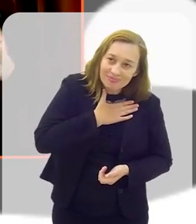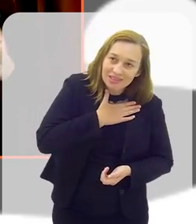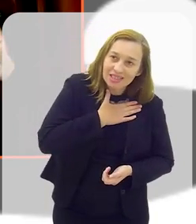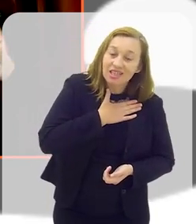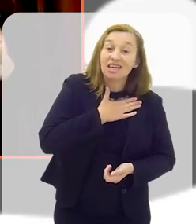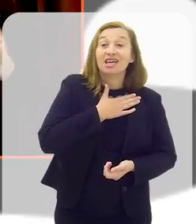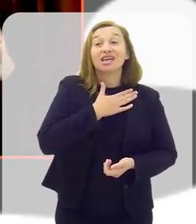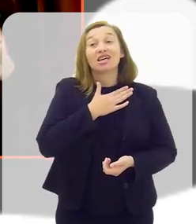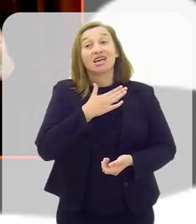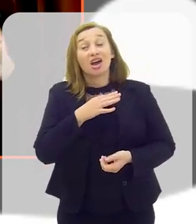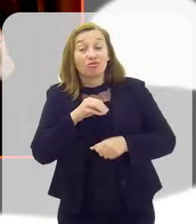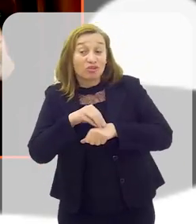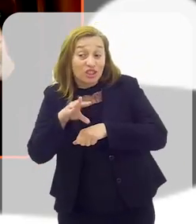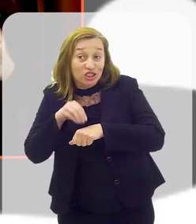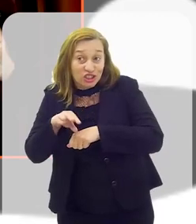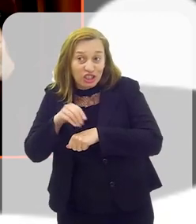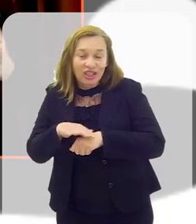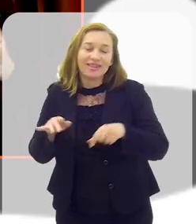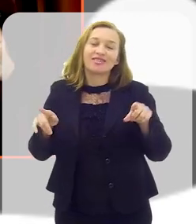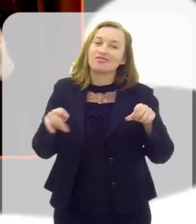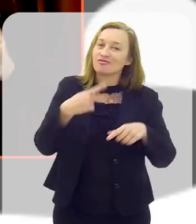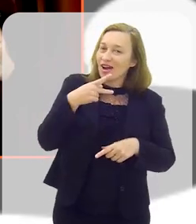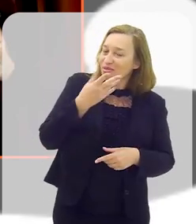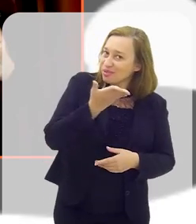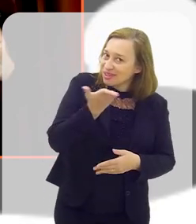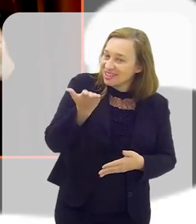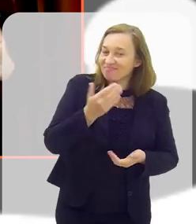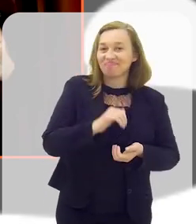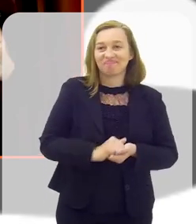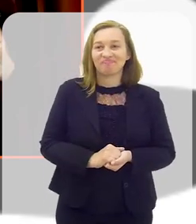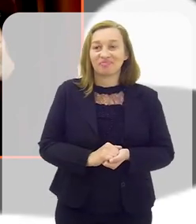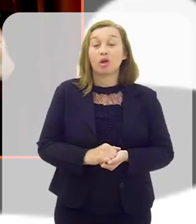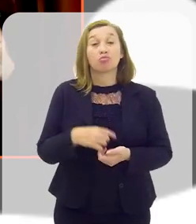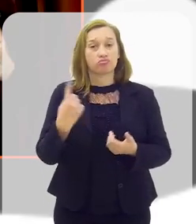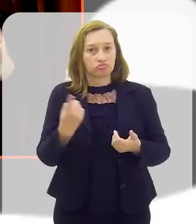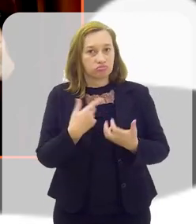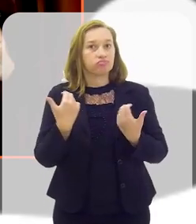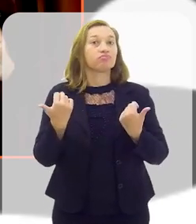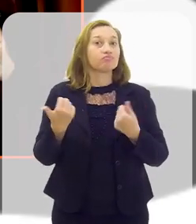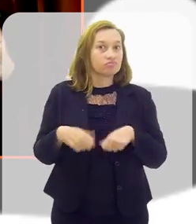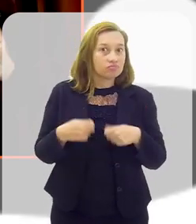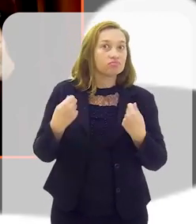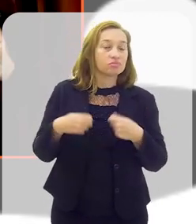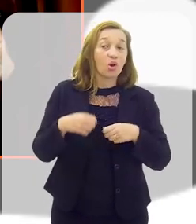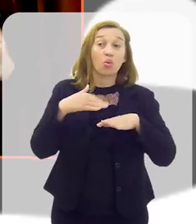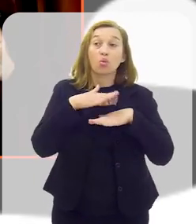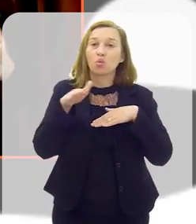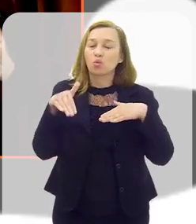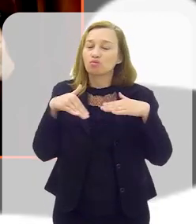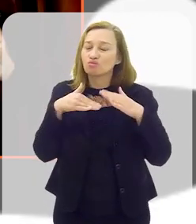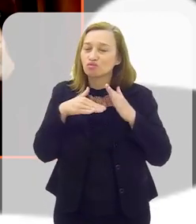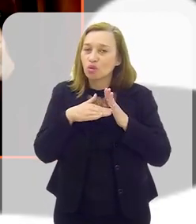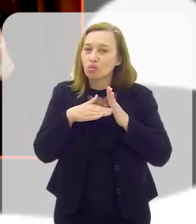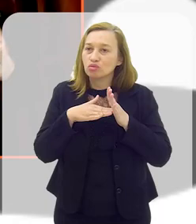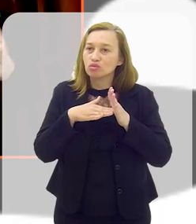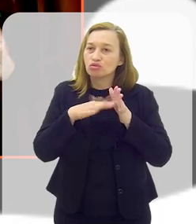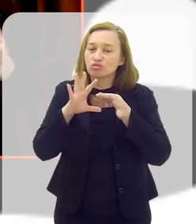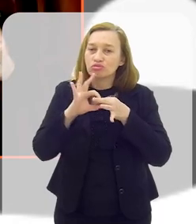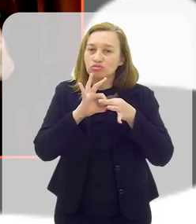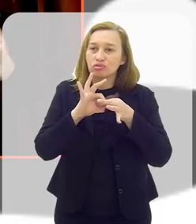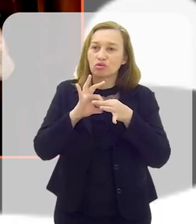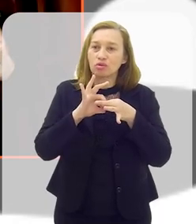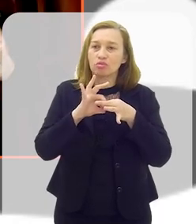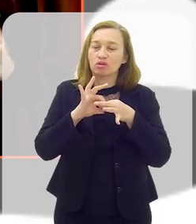ter feito algumas sugestões, e dizer para você o seguinte, que nós precisamos que todos estejamos